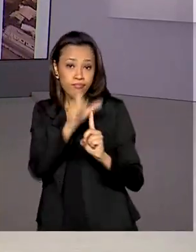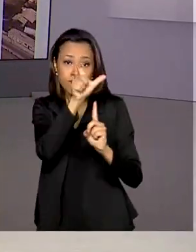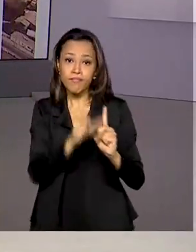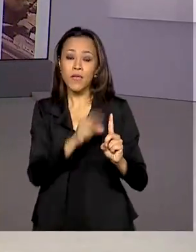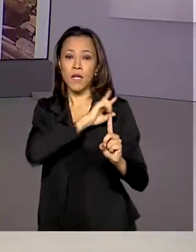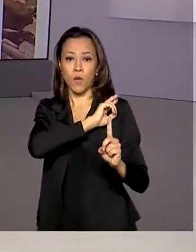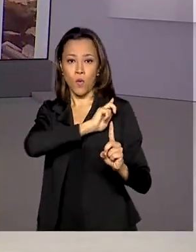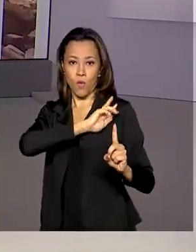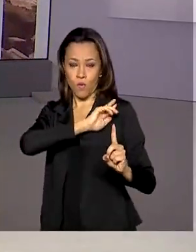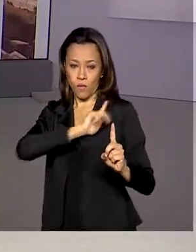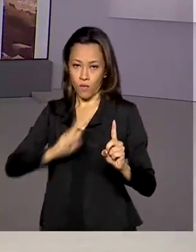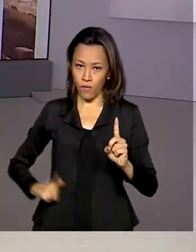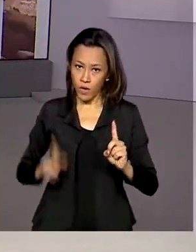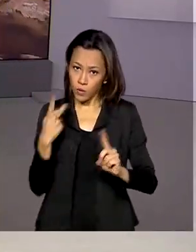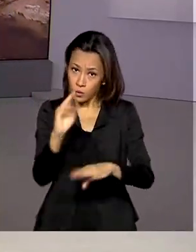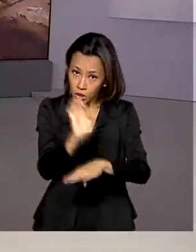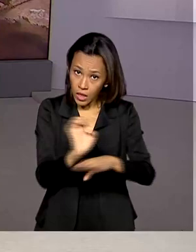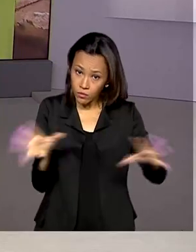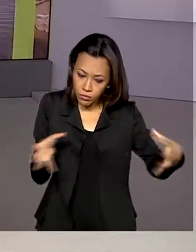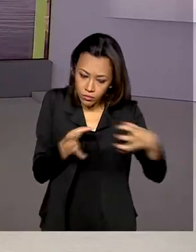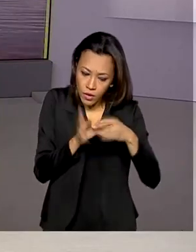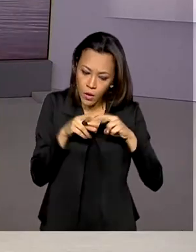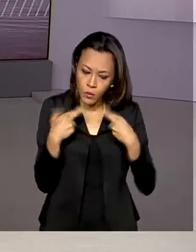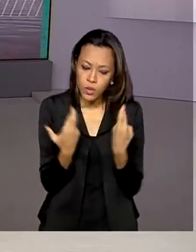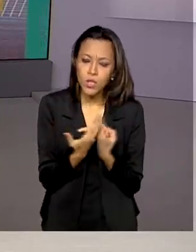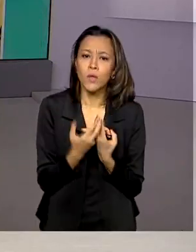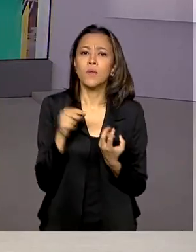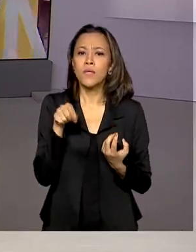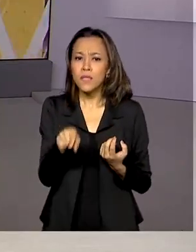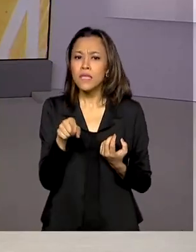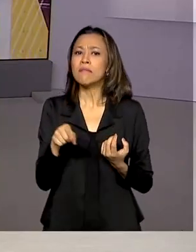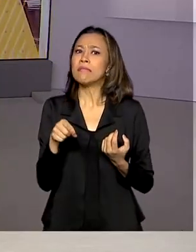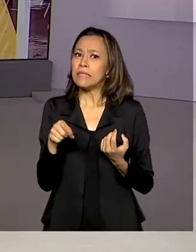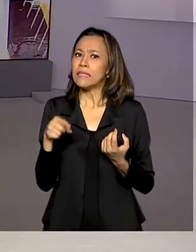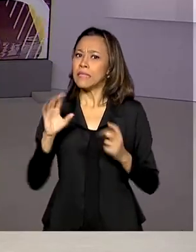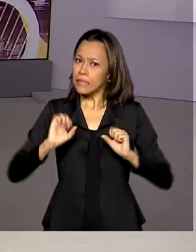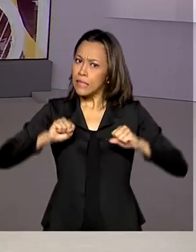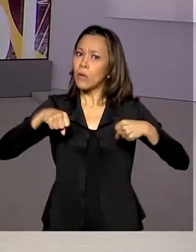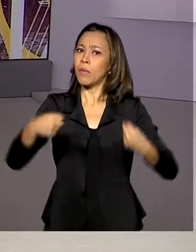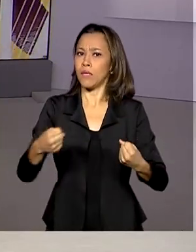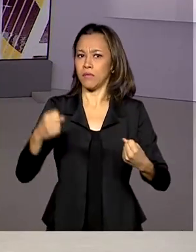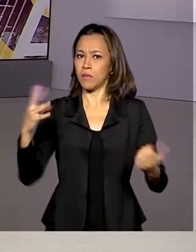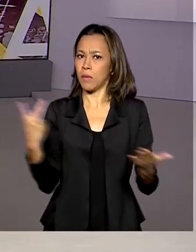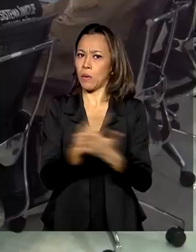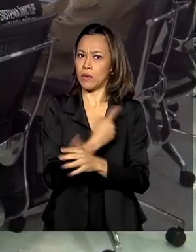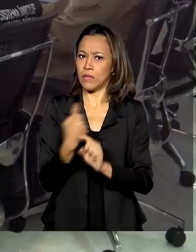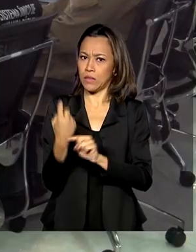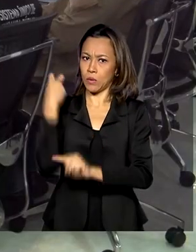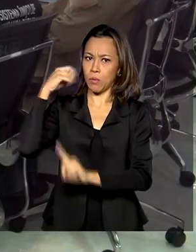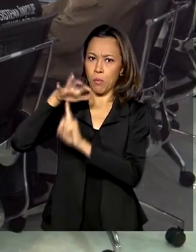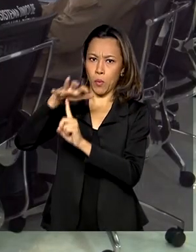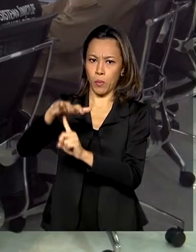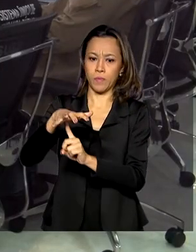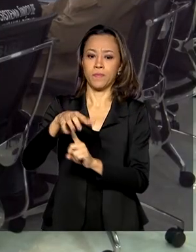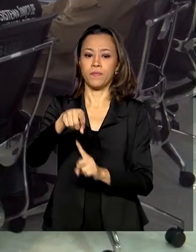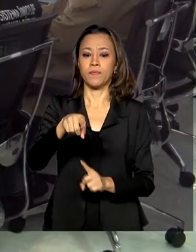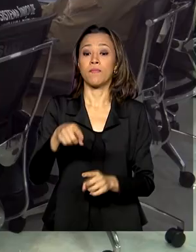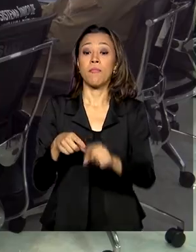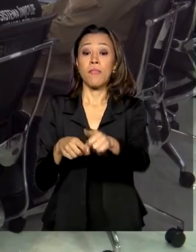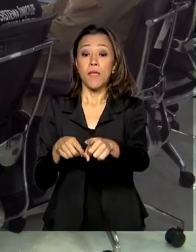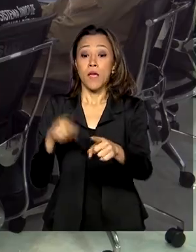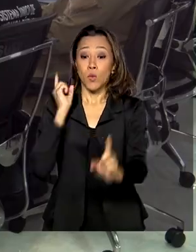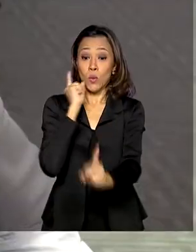visitou militares da Força Nacional que se recuperam depois de um acidente de helicóptero. No encontro com o